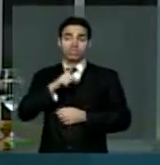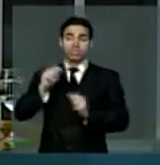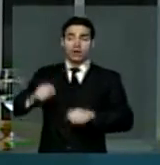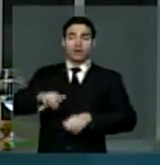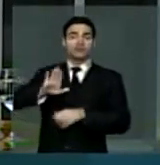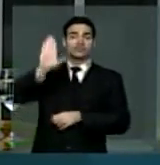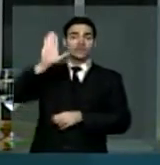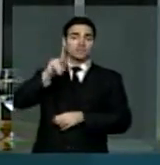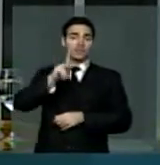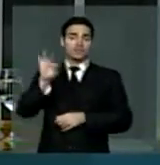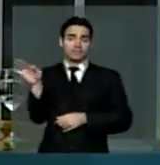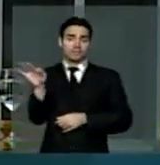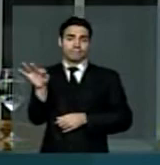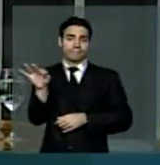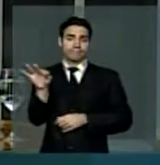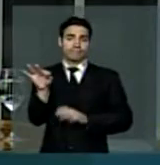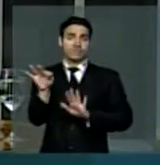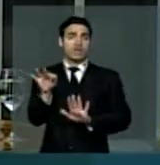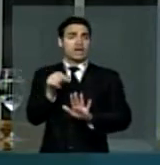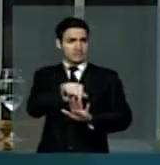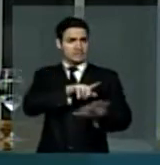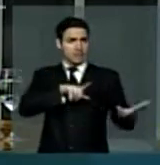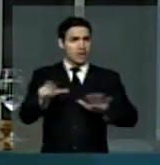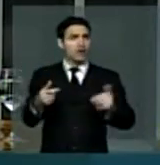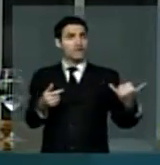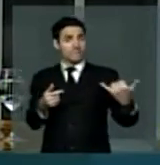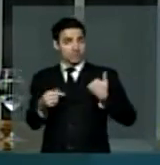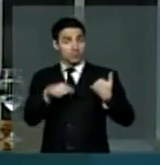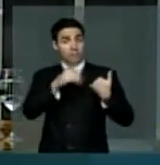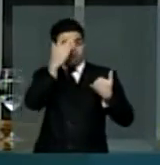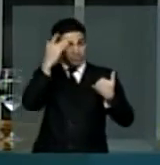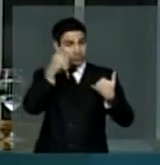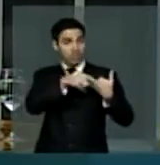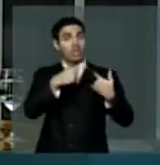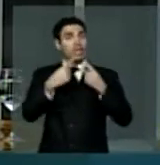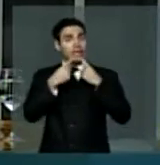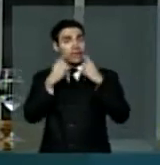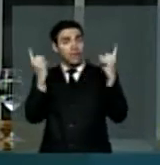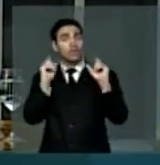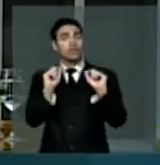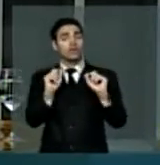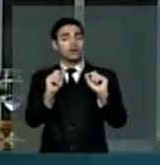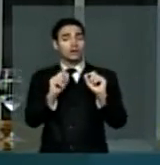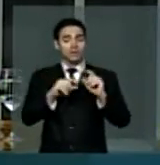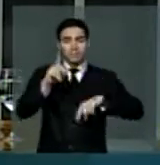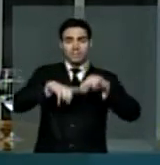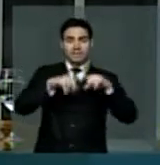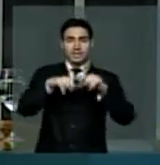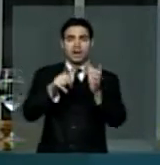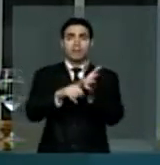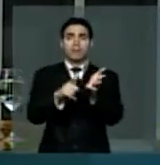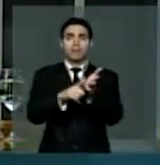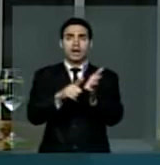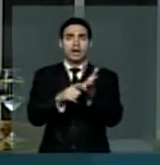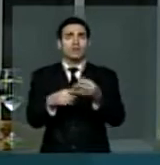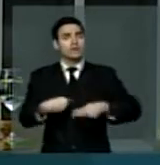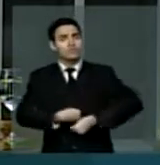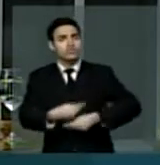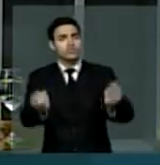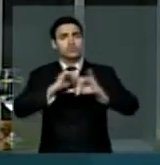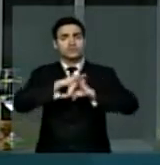E aí, essa semana, recebi informações de pessoas reclamando de que o material prometido não chegava